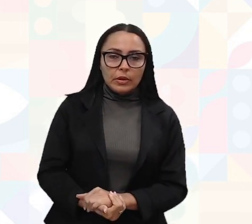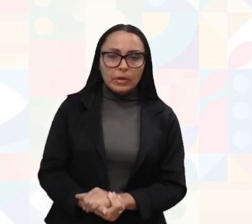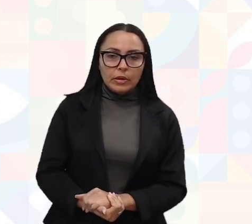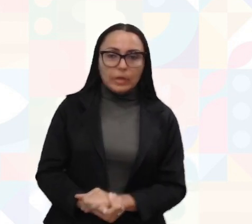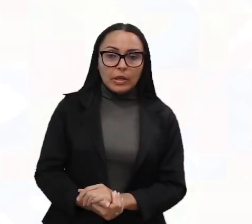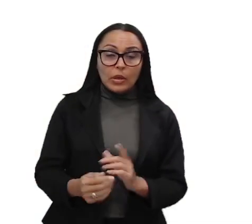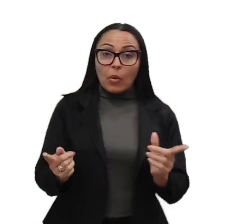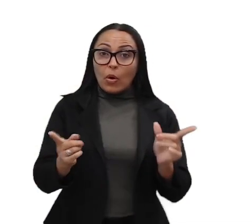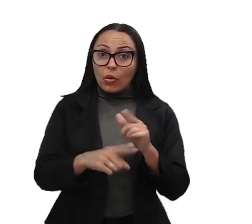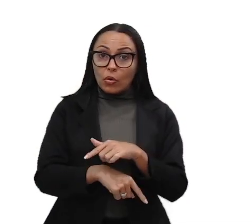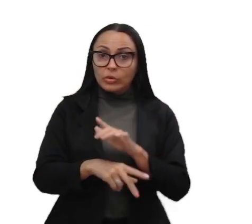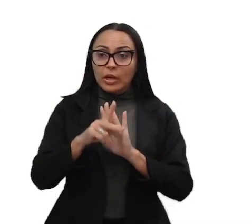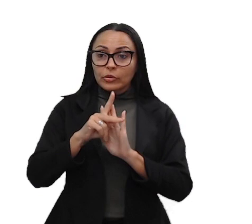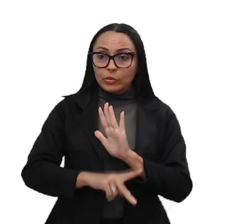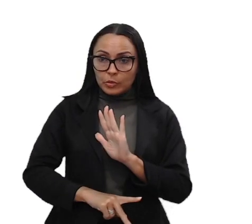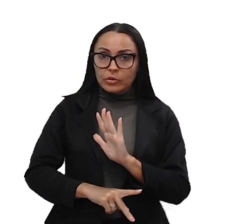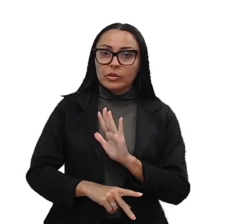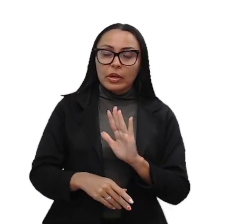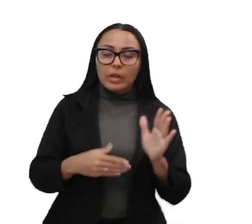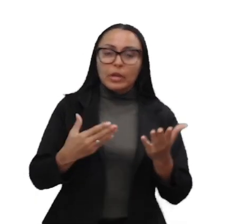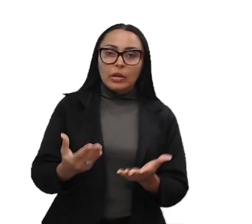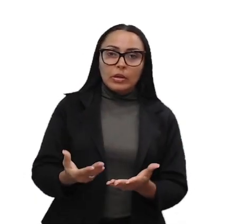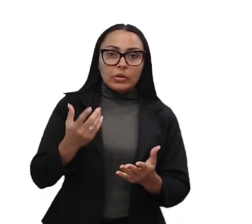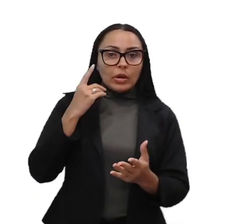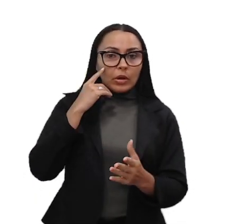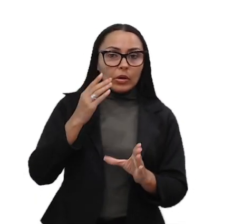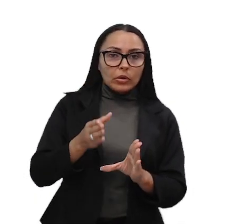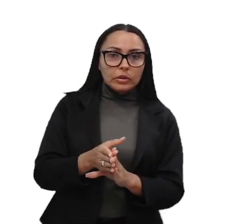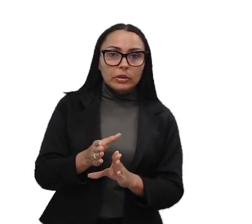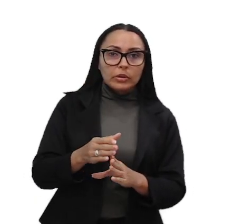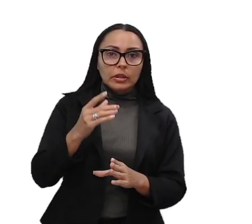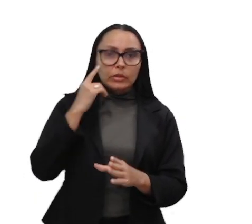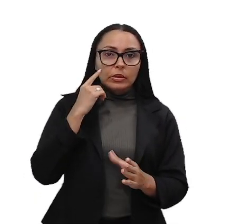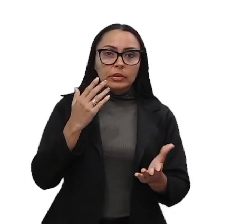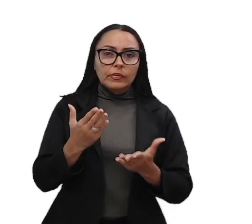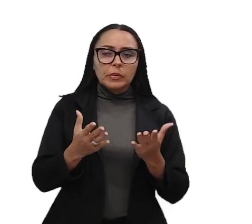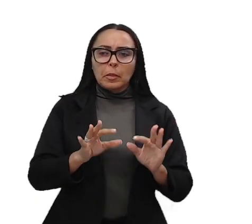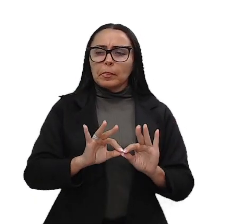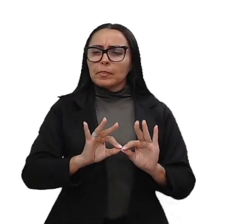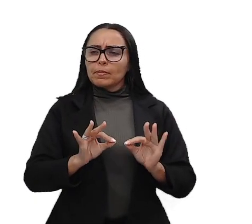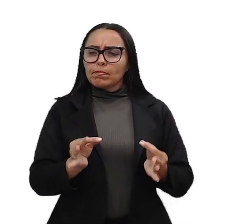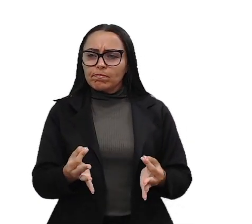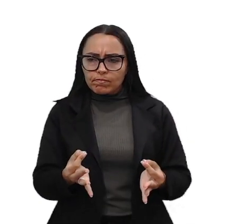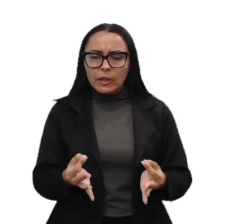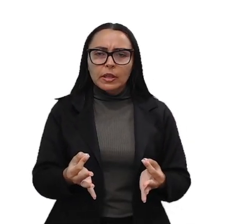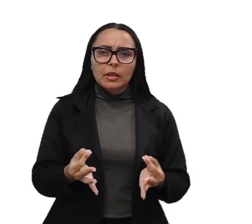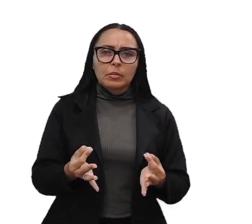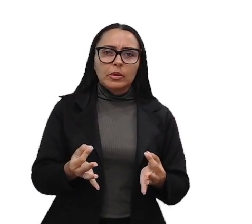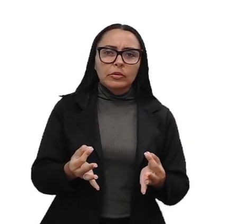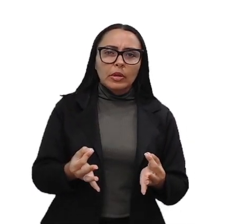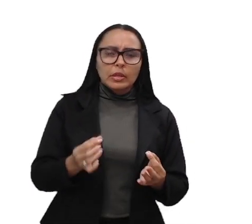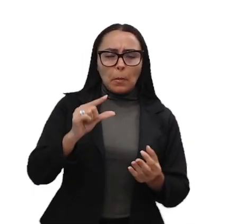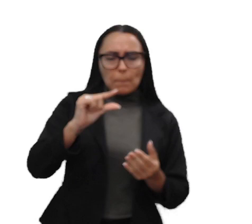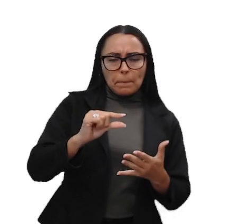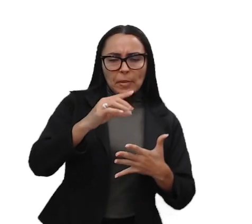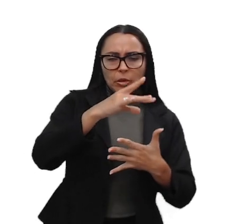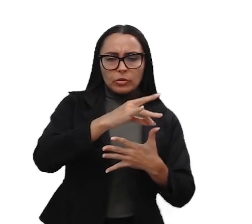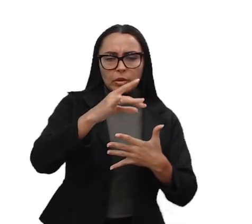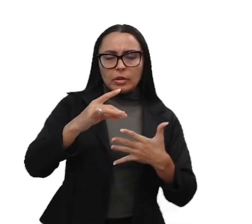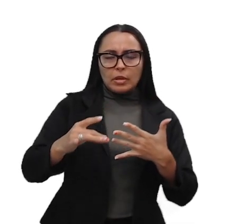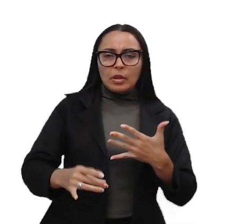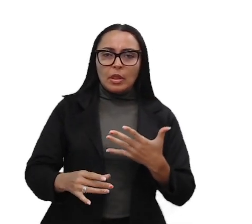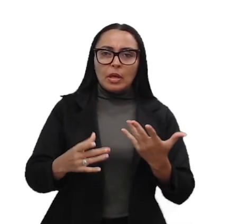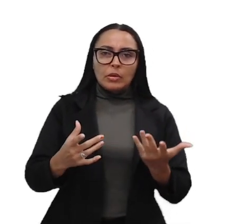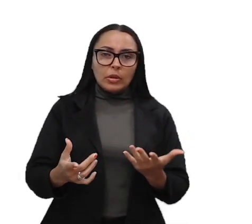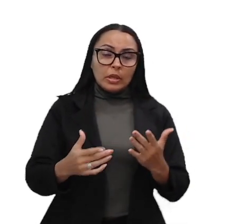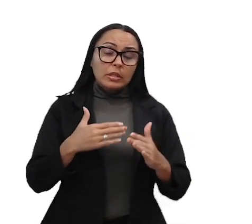contrário do projeto de interiores, a consultoria é um serviço mais simples, menos detalhado. E dessa forma